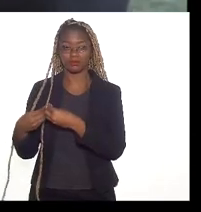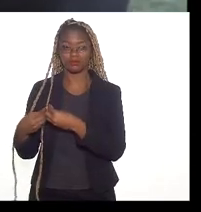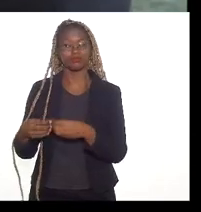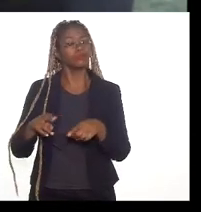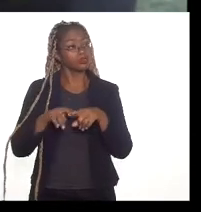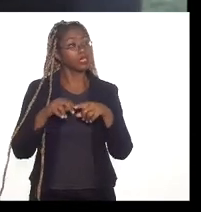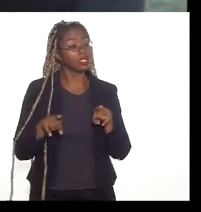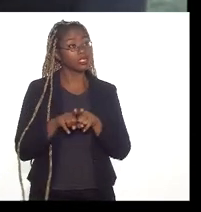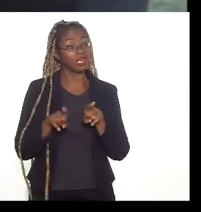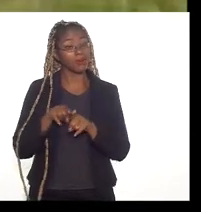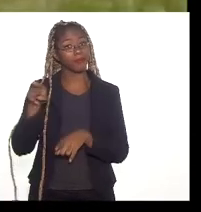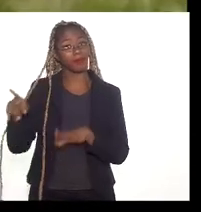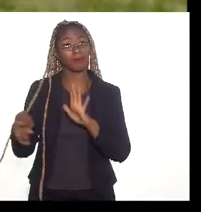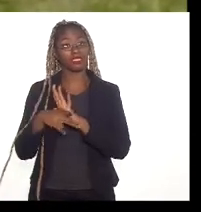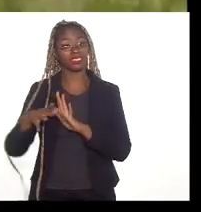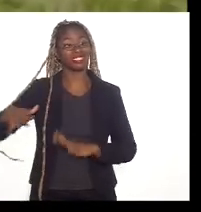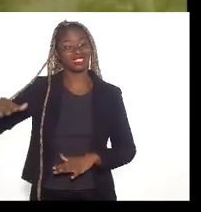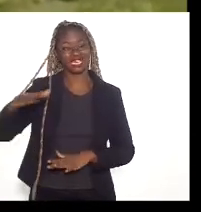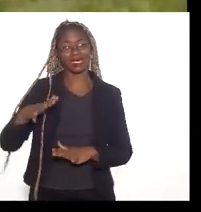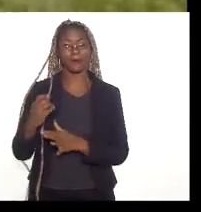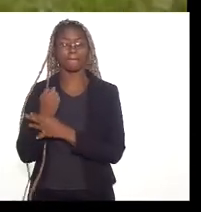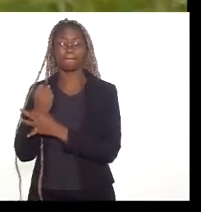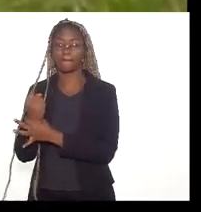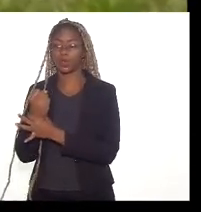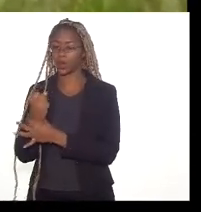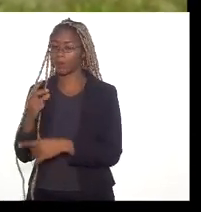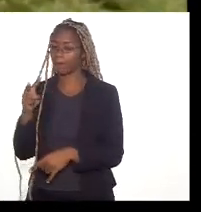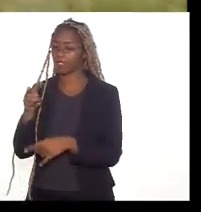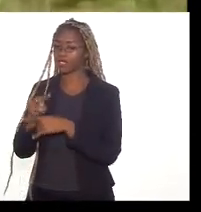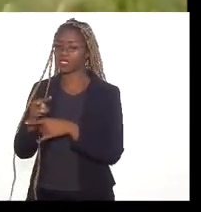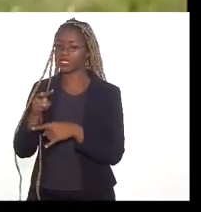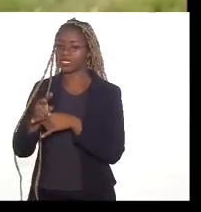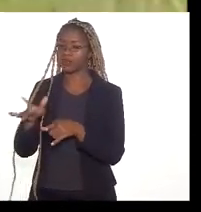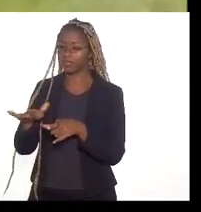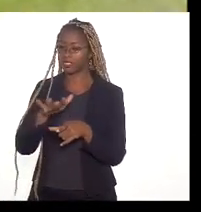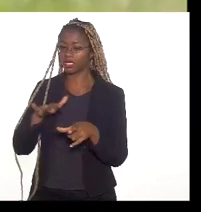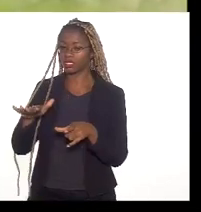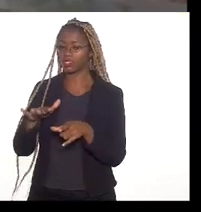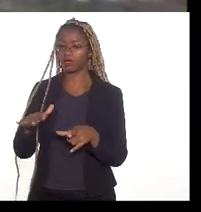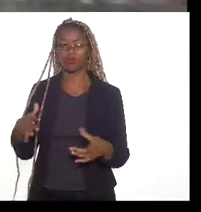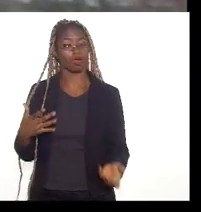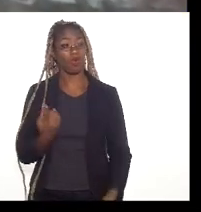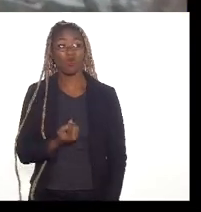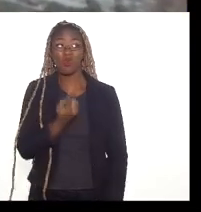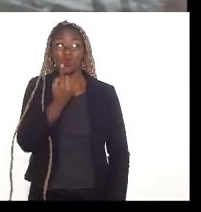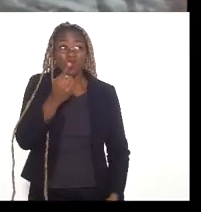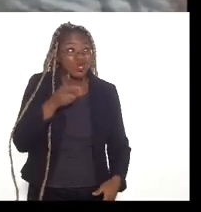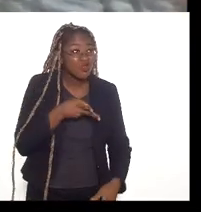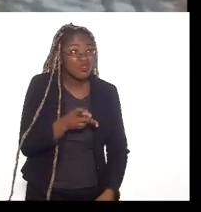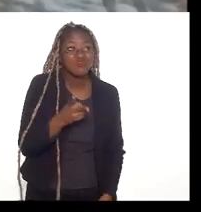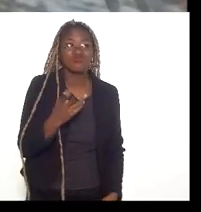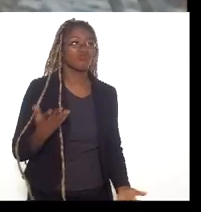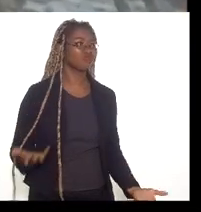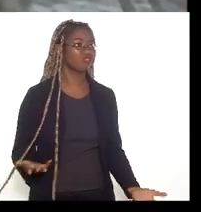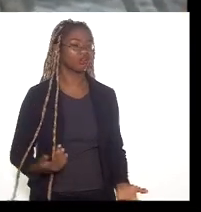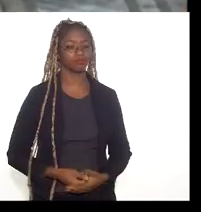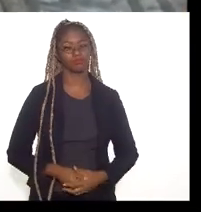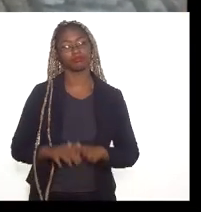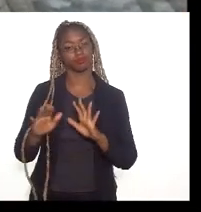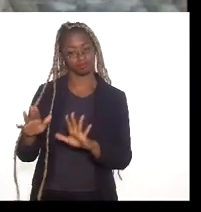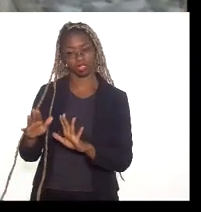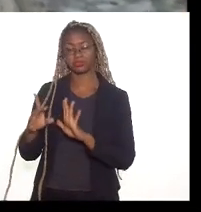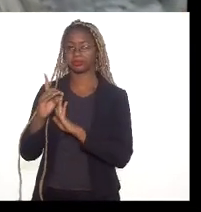área de proteção ambiental, um dos últimos remanescentes de Mata Atlântica perto da cidade. Mas um decreto da prefeitura